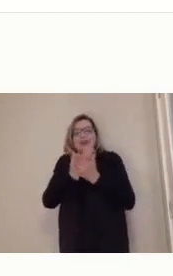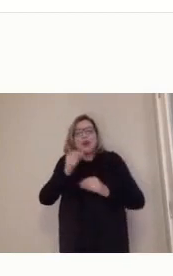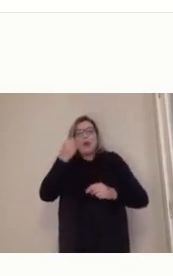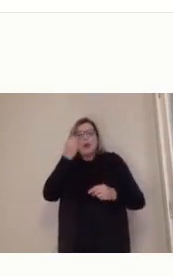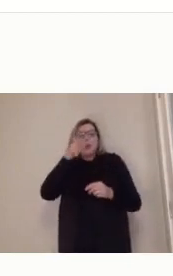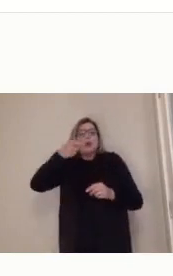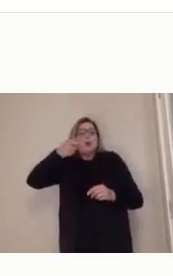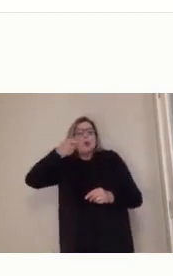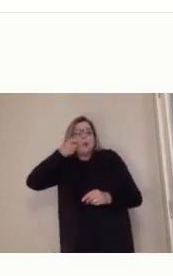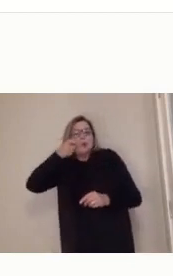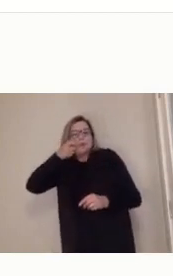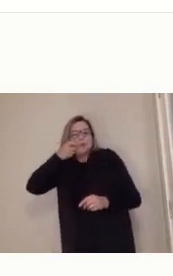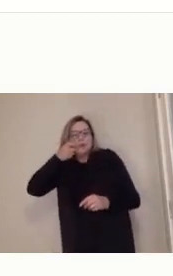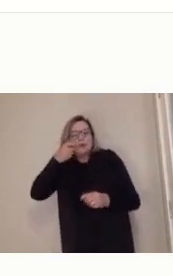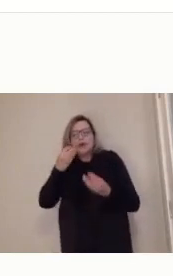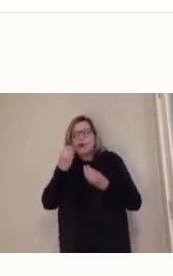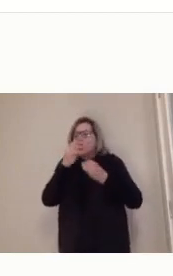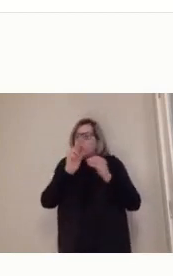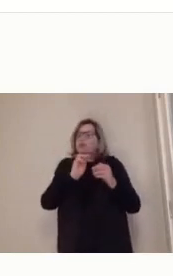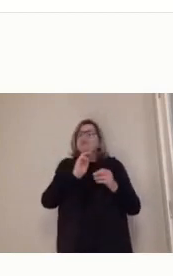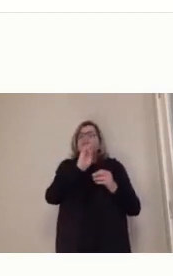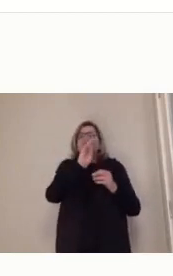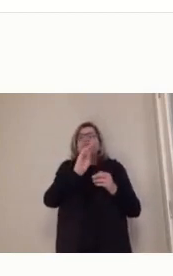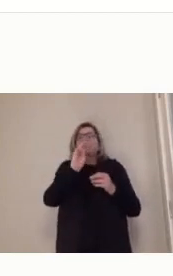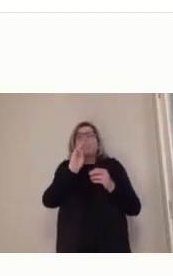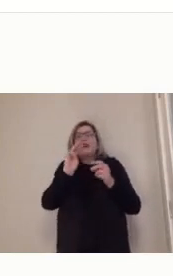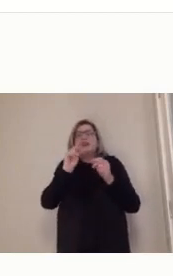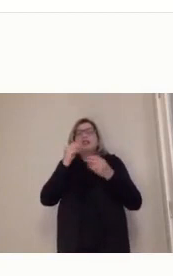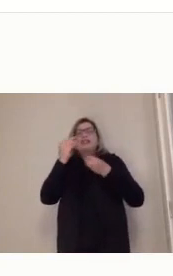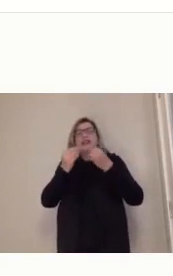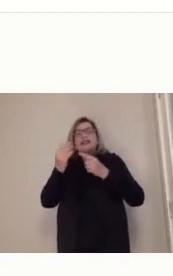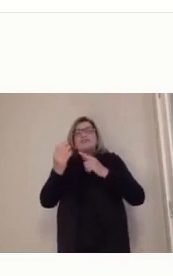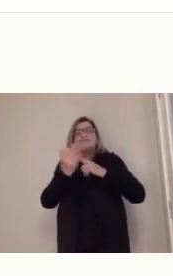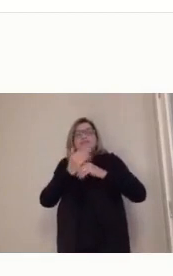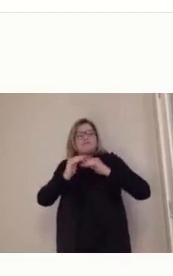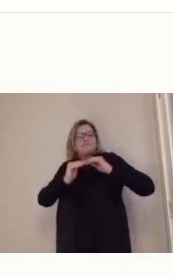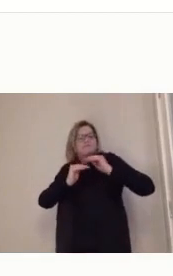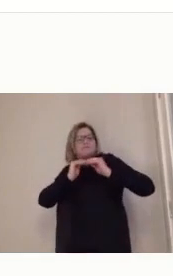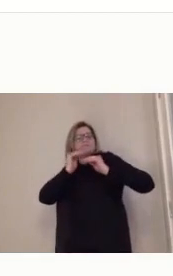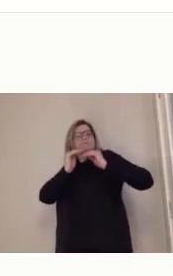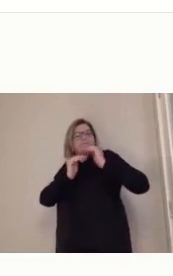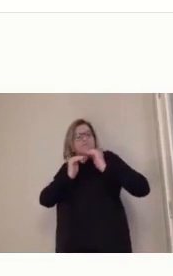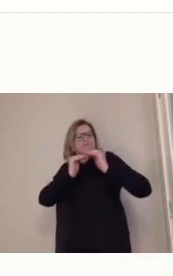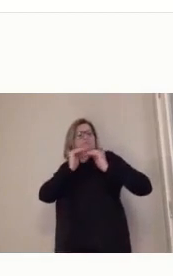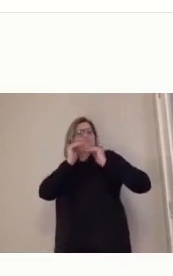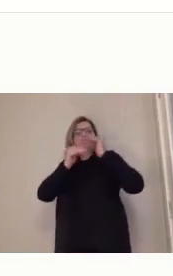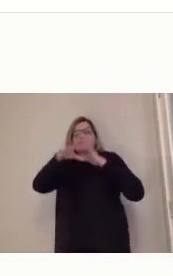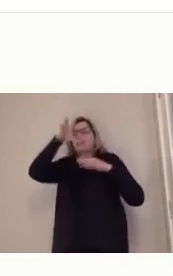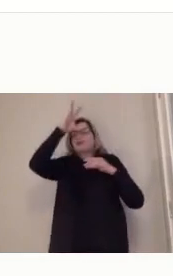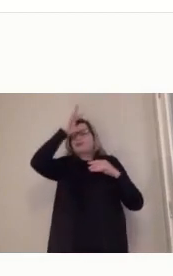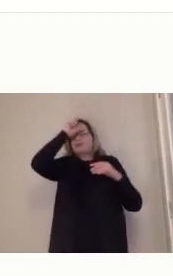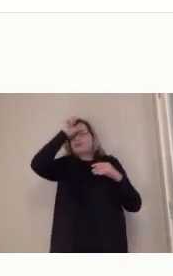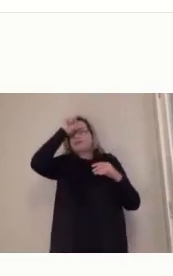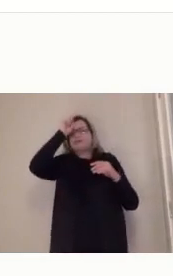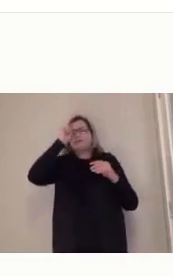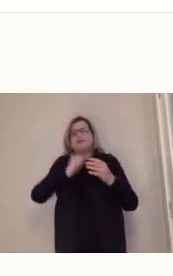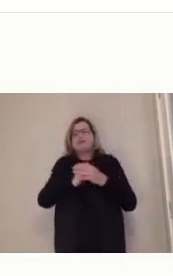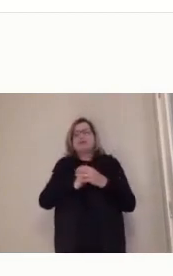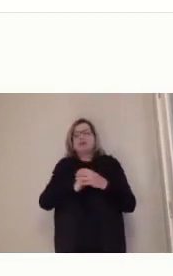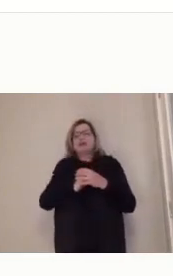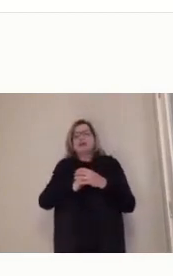navegou, que vão te trazendo cada vez mais esses processos de aprendizagem, né? Então, quanto mais você